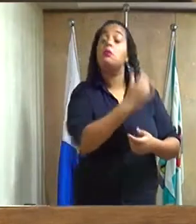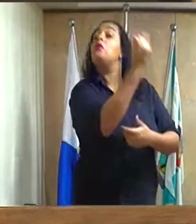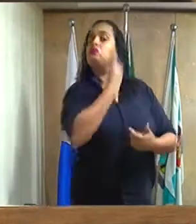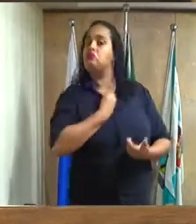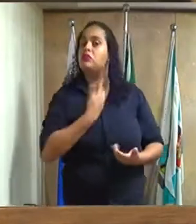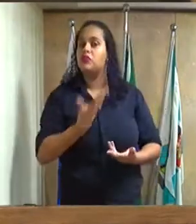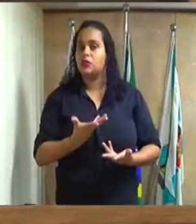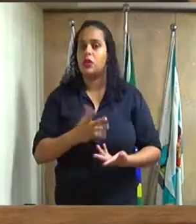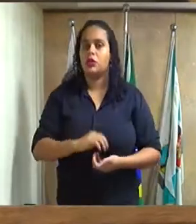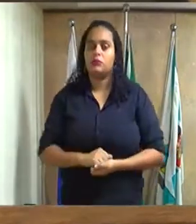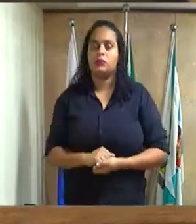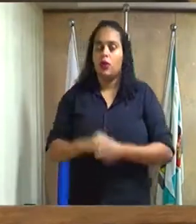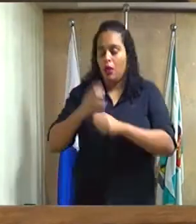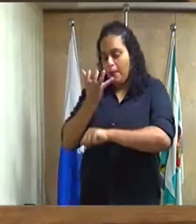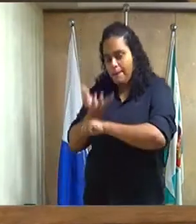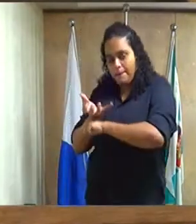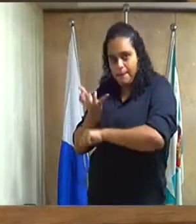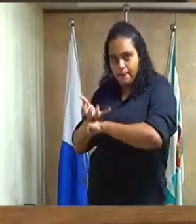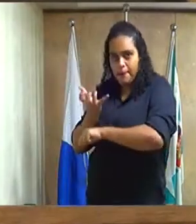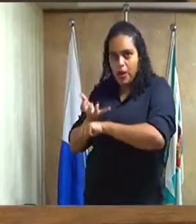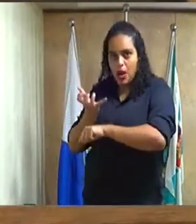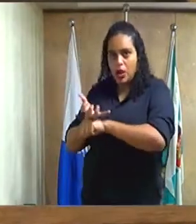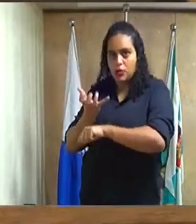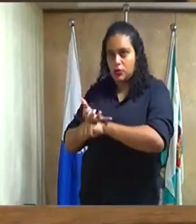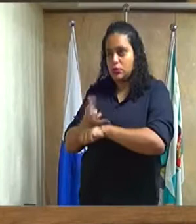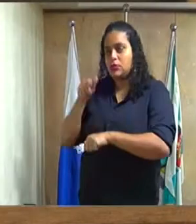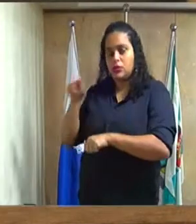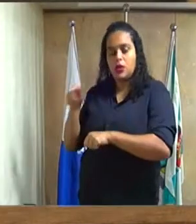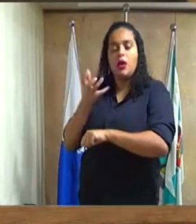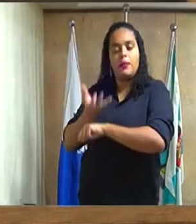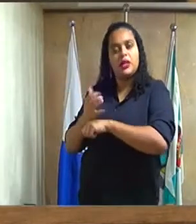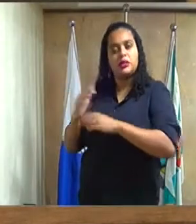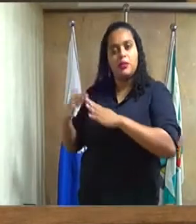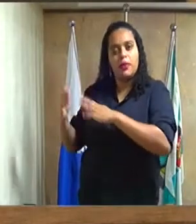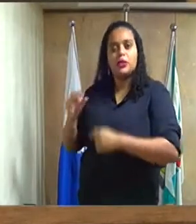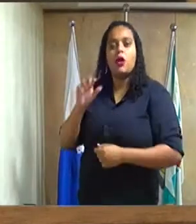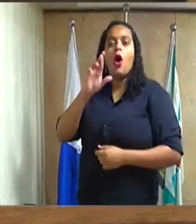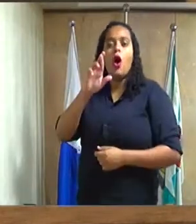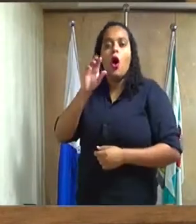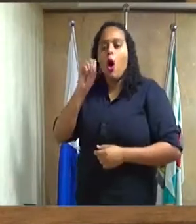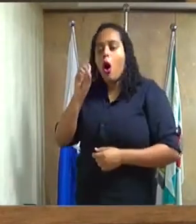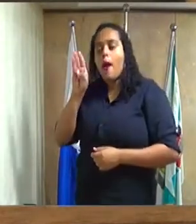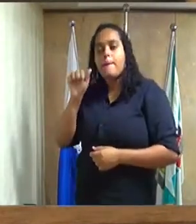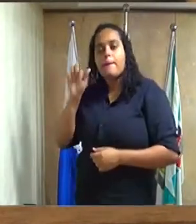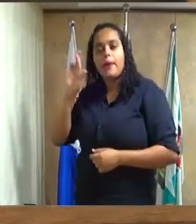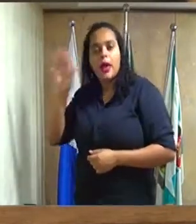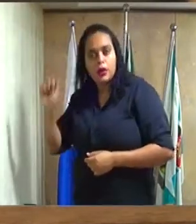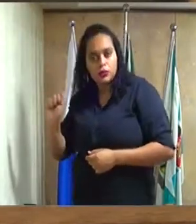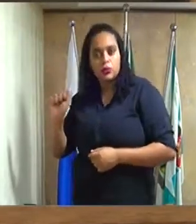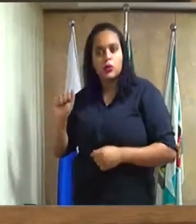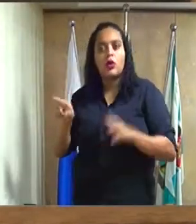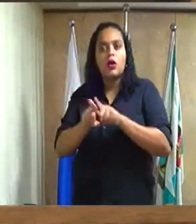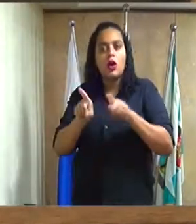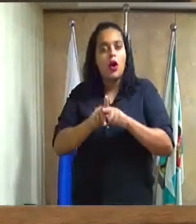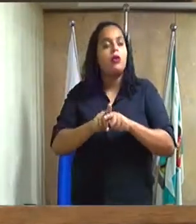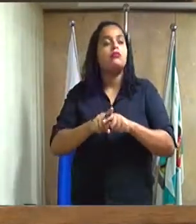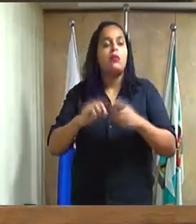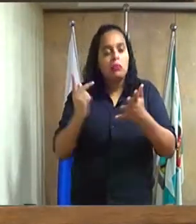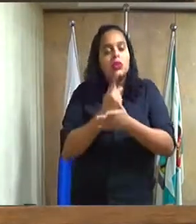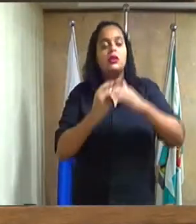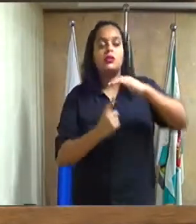Na praça, aqui ao lado, a Praça Roberto Silveira, funciona uma feira, várias feiras,